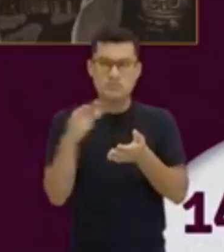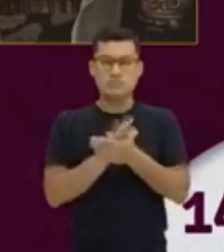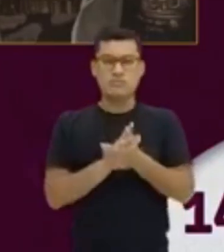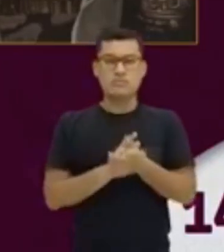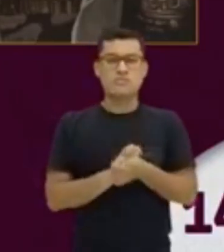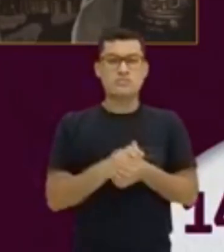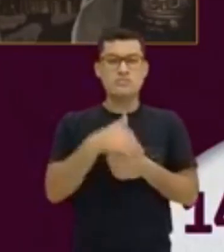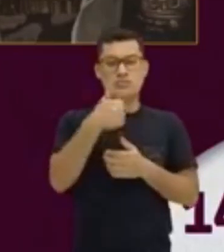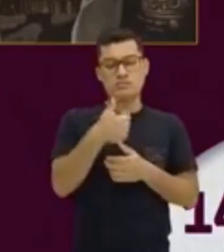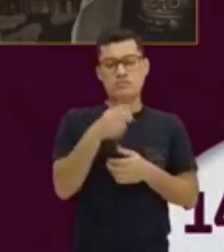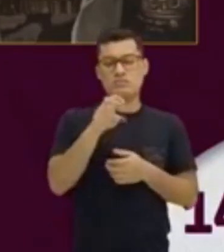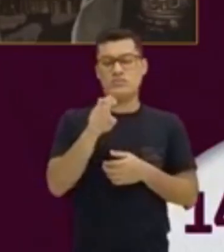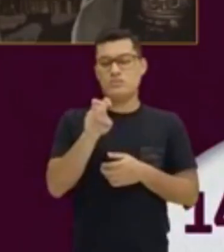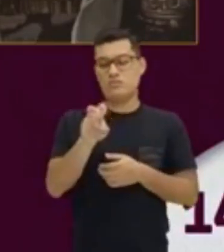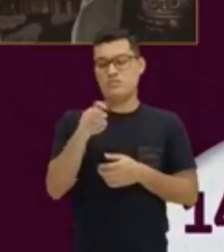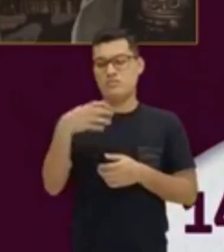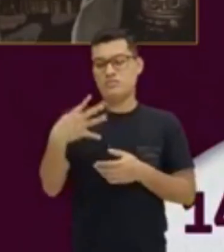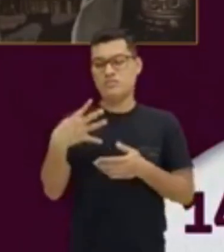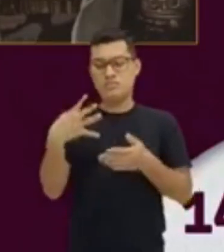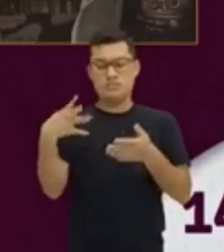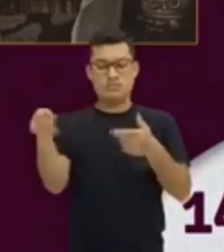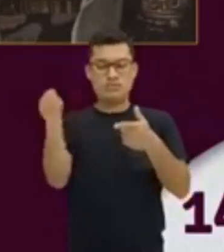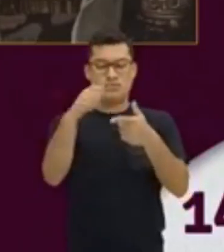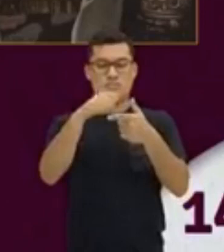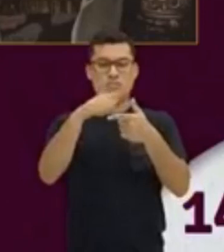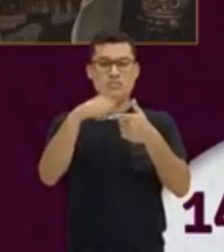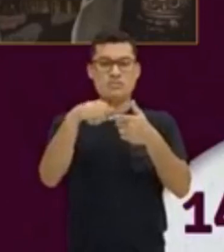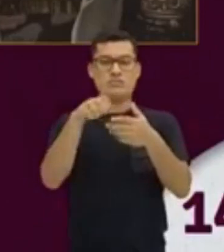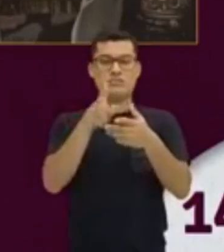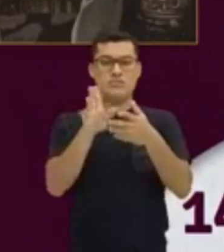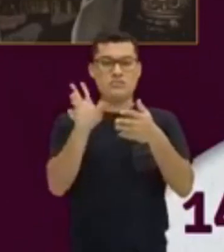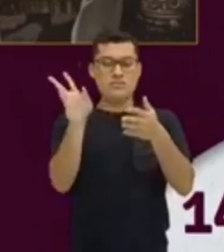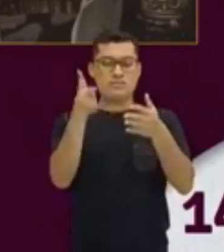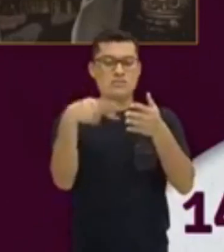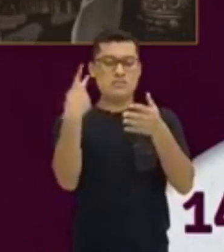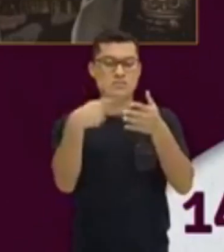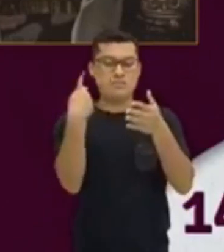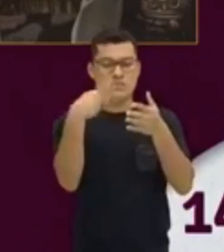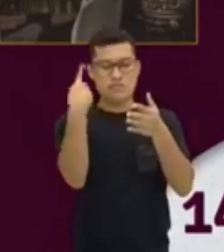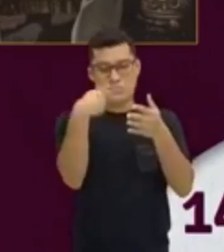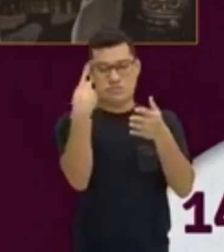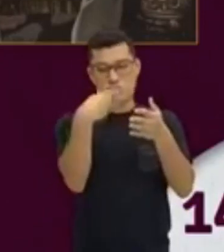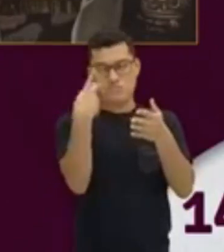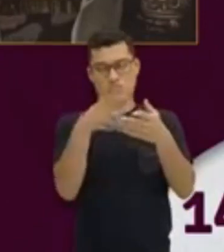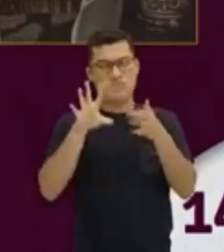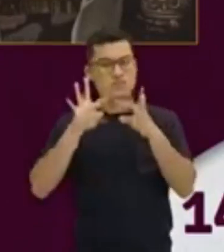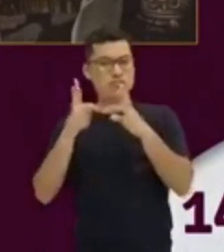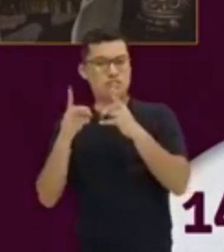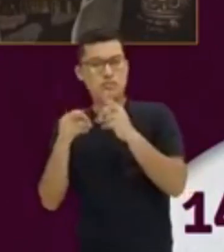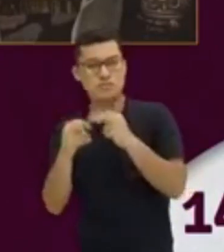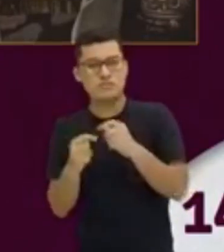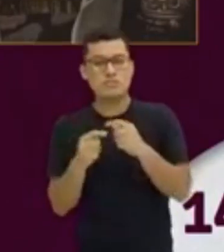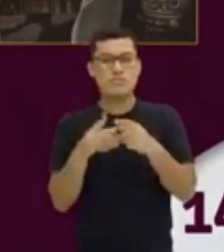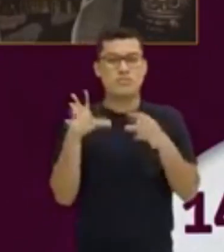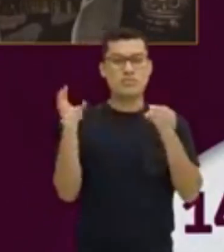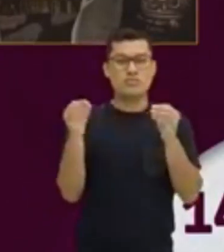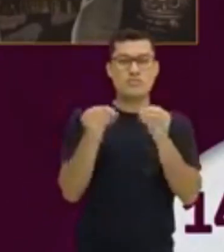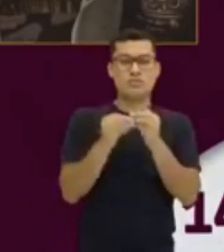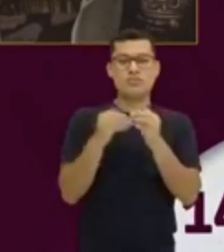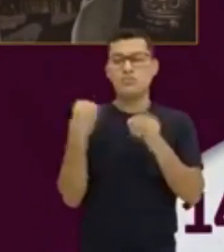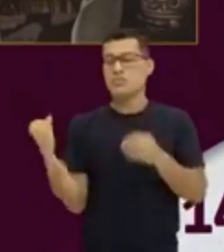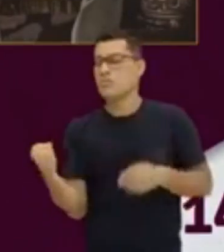154 sonetos. Ele escreveu oemas. Tudo eu estou buscando a palavra-chave. Quais são as